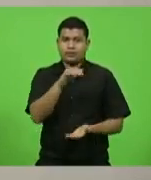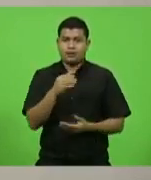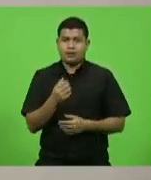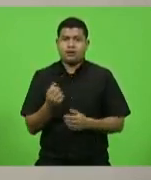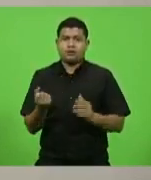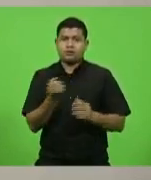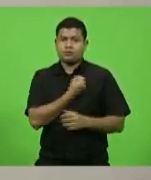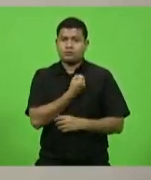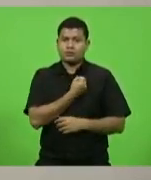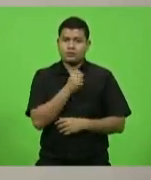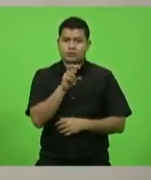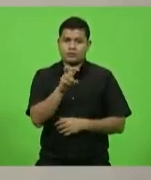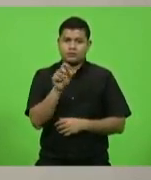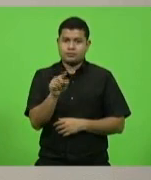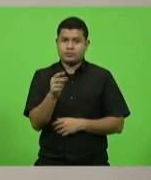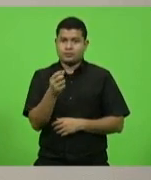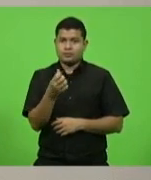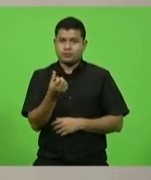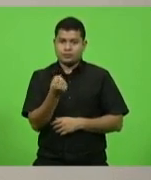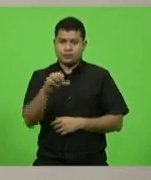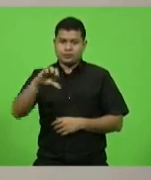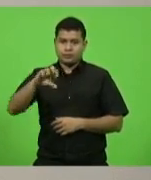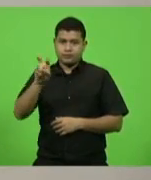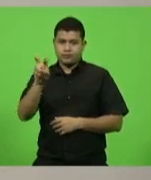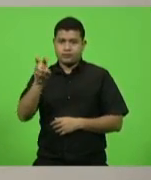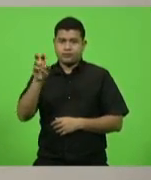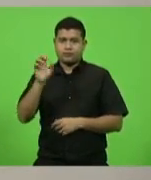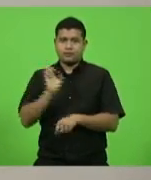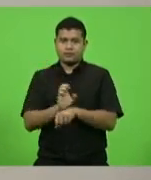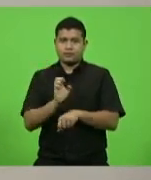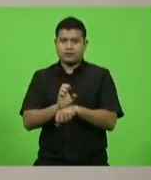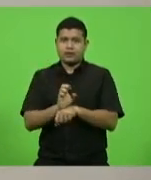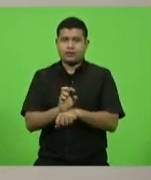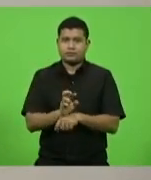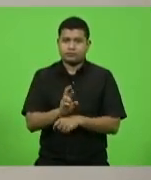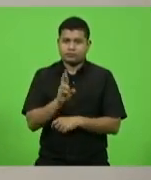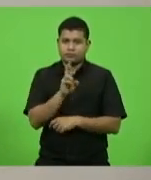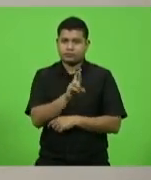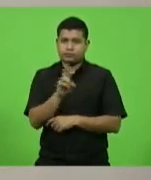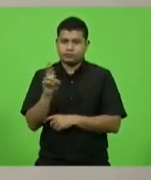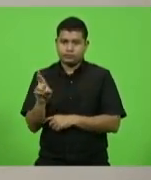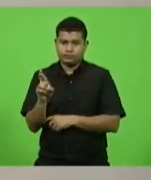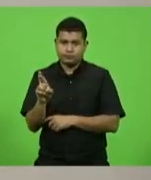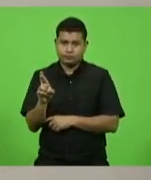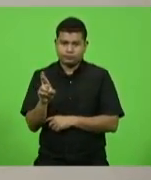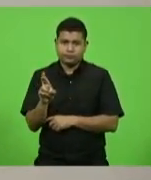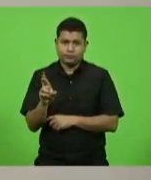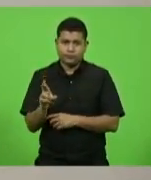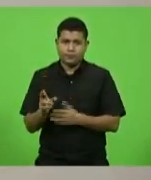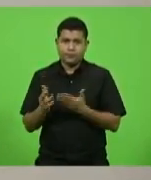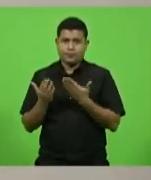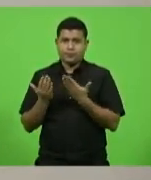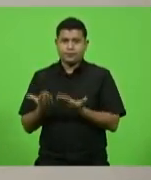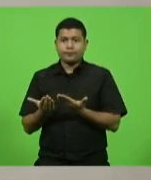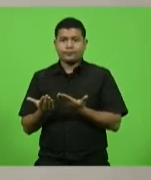.895 do Estado de Roraima e ainda considerando o disposto no